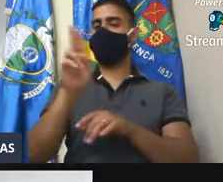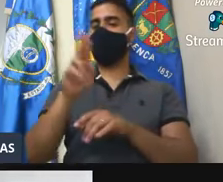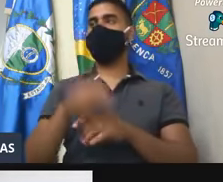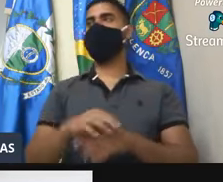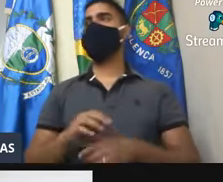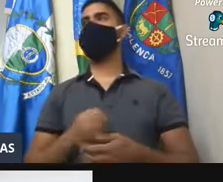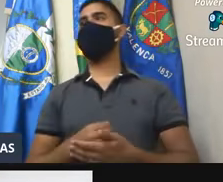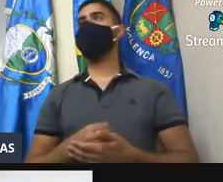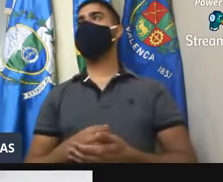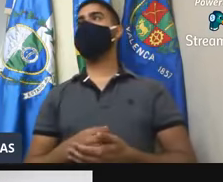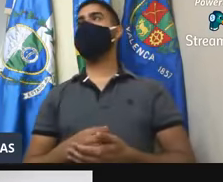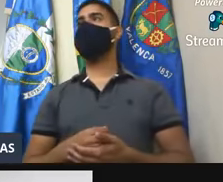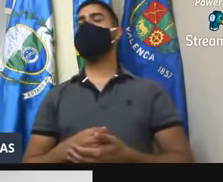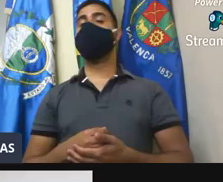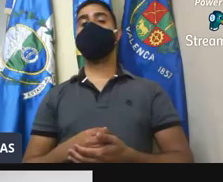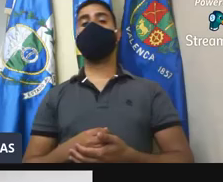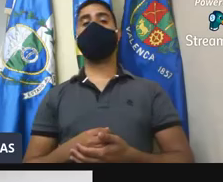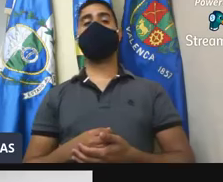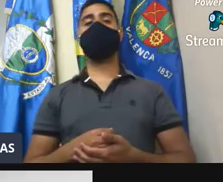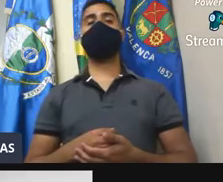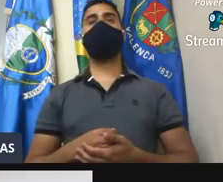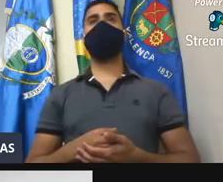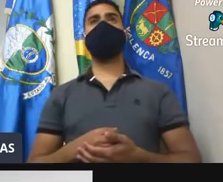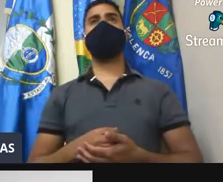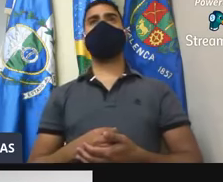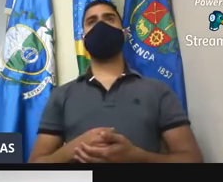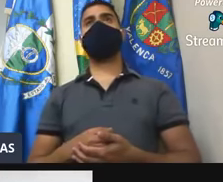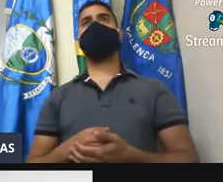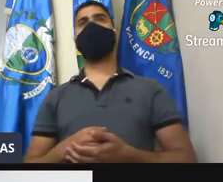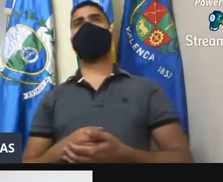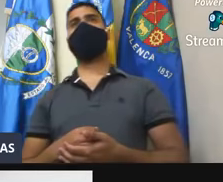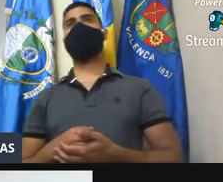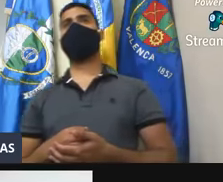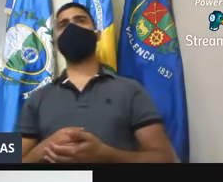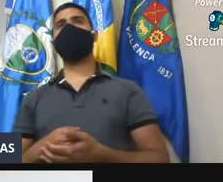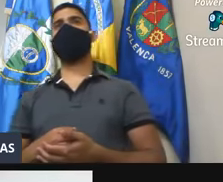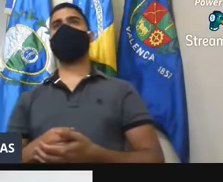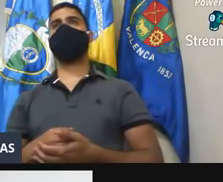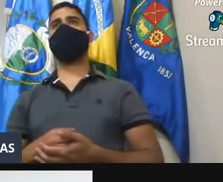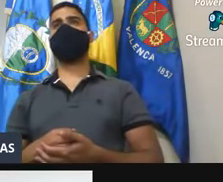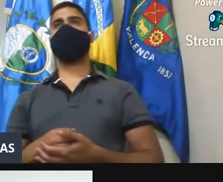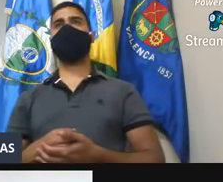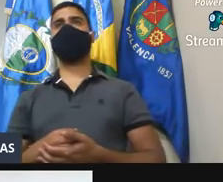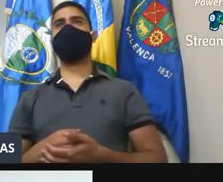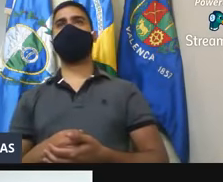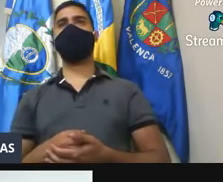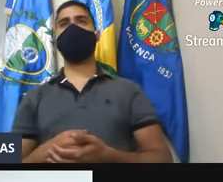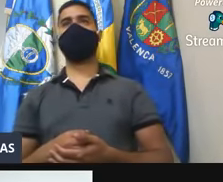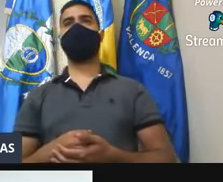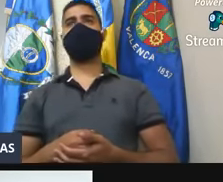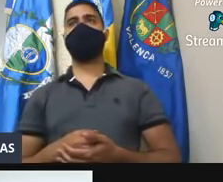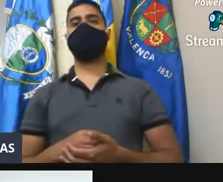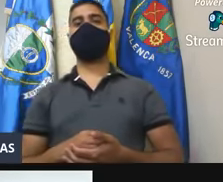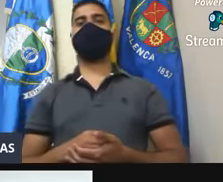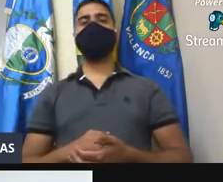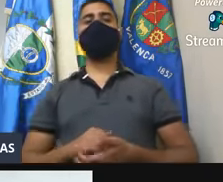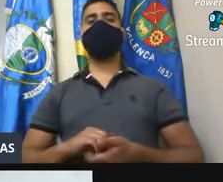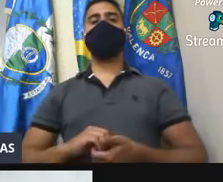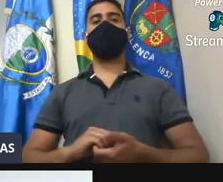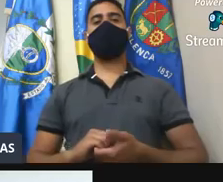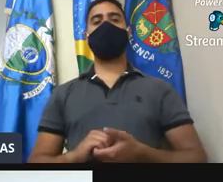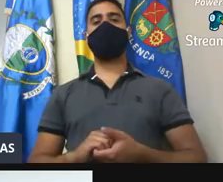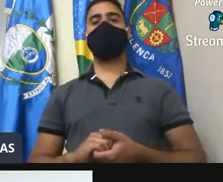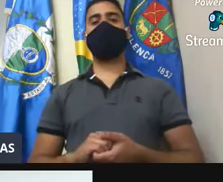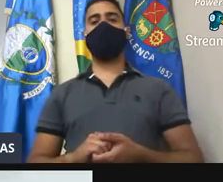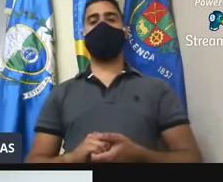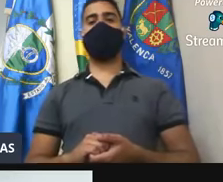Doutor Luiz Saulo Breves Balha. David Barbosa Nogueira. Aprovo. Fabiano Marcelos. Aprovo. Fabio Antônio